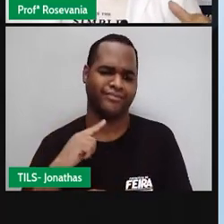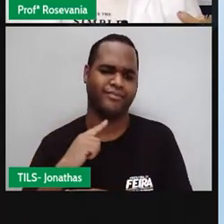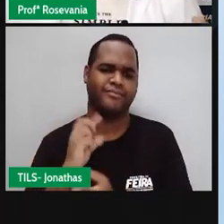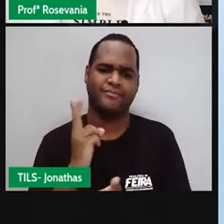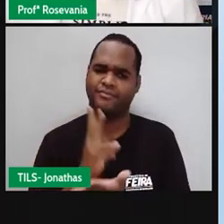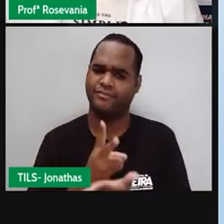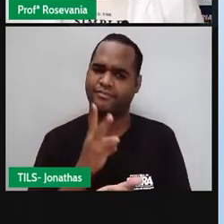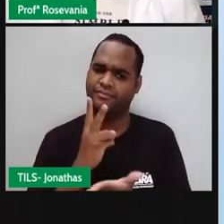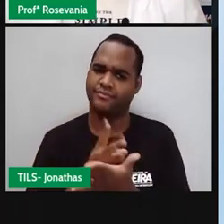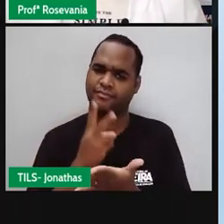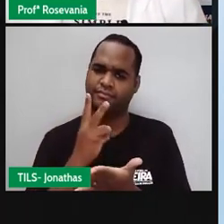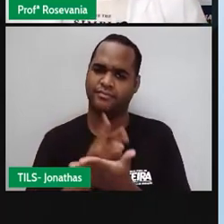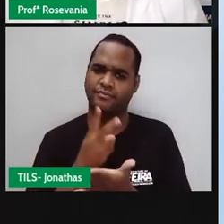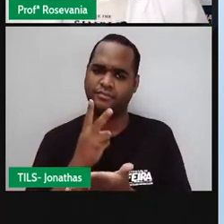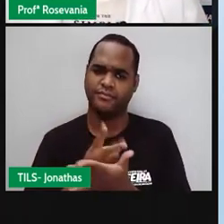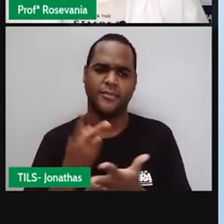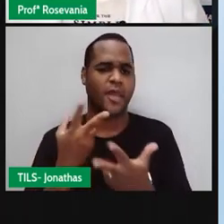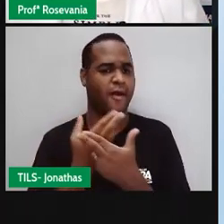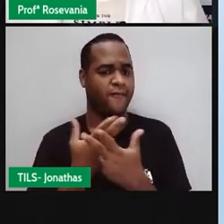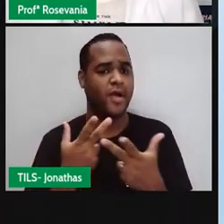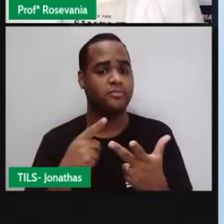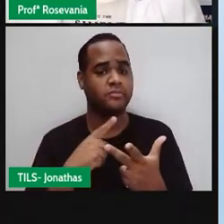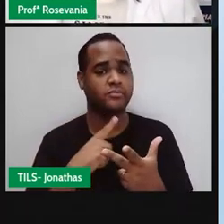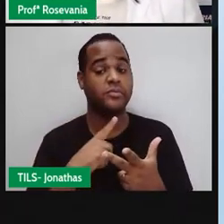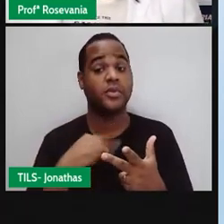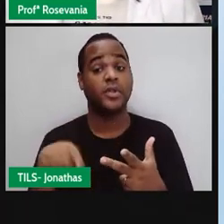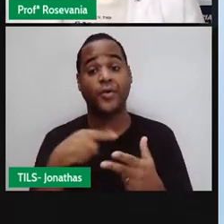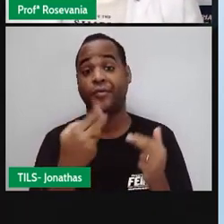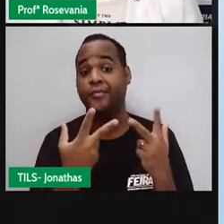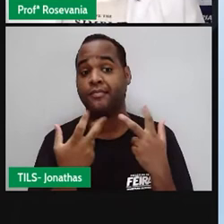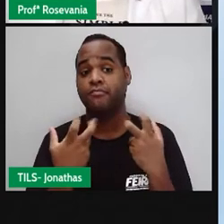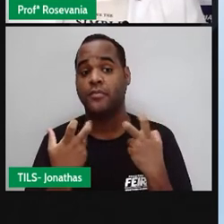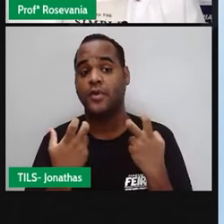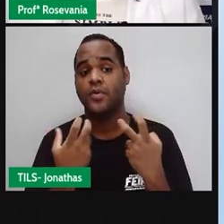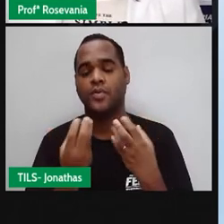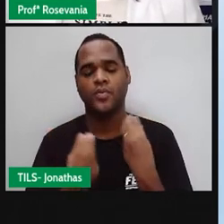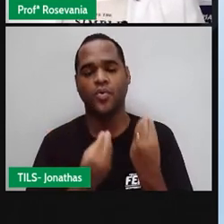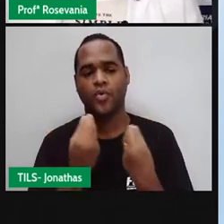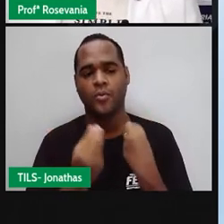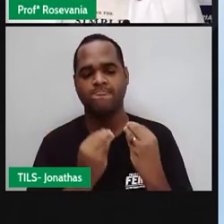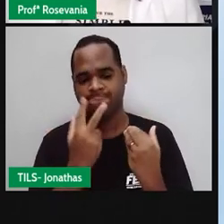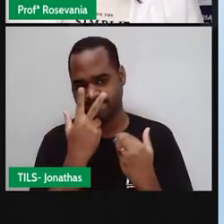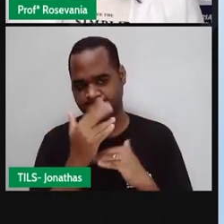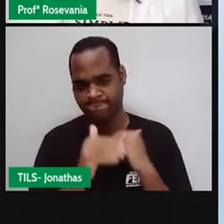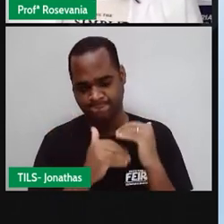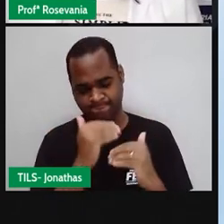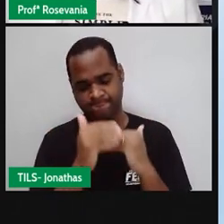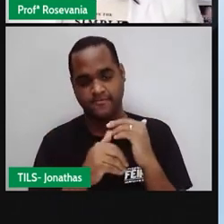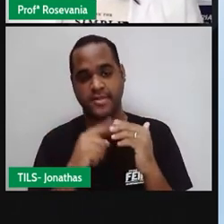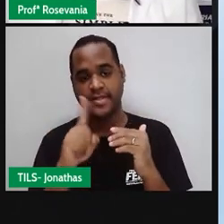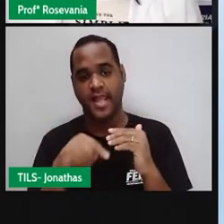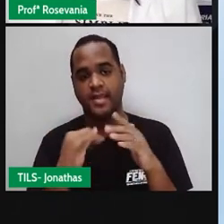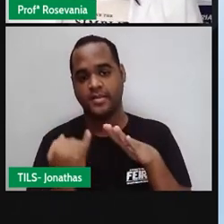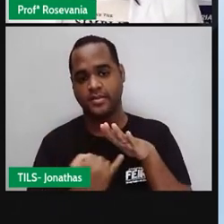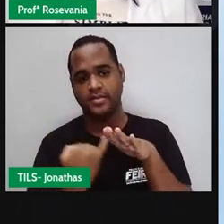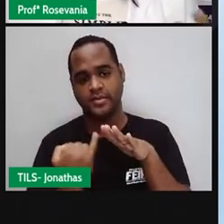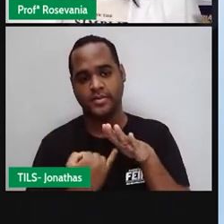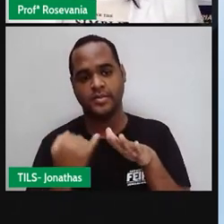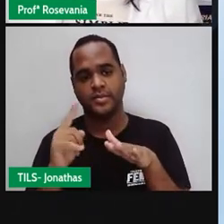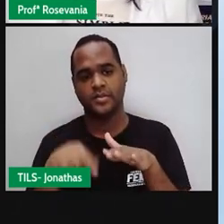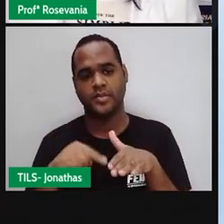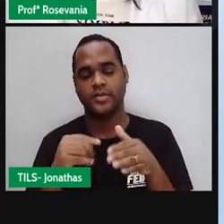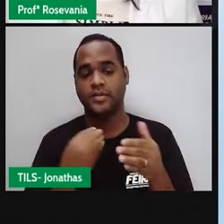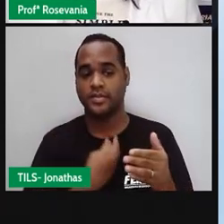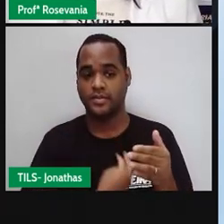base dos carbonetos. Então, a gente vai perceber que esse, né, que esse processo industrial para manter a gente, né, com